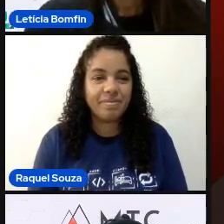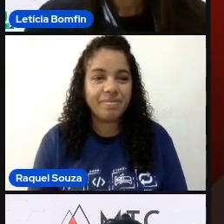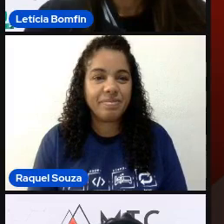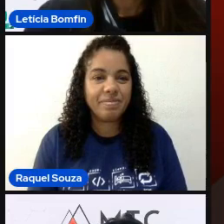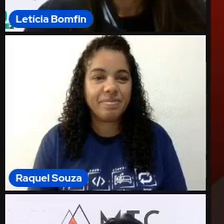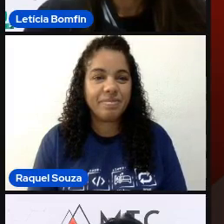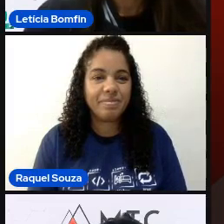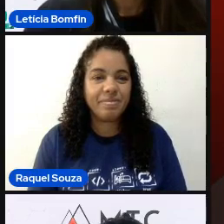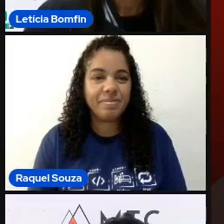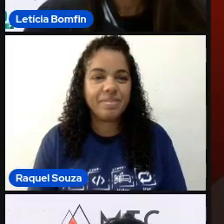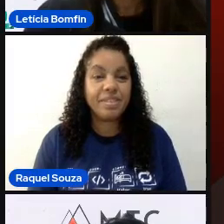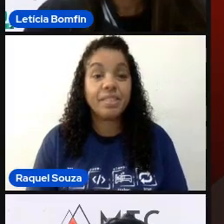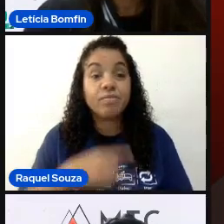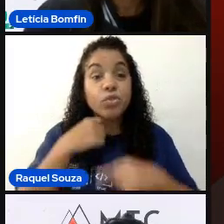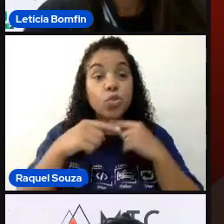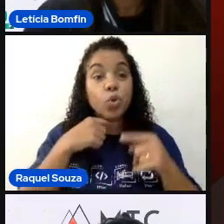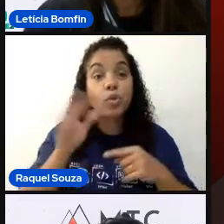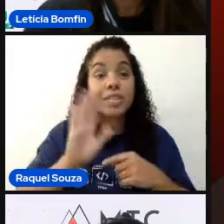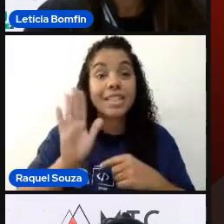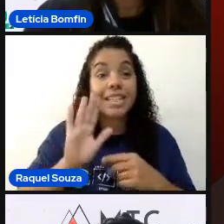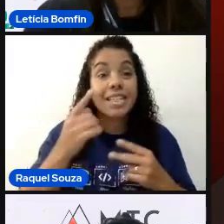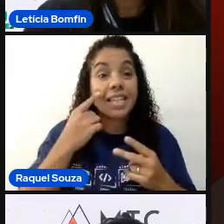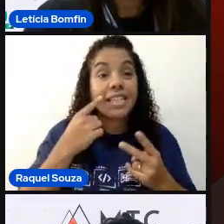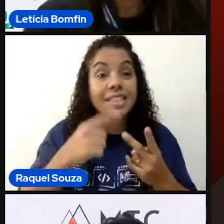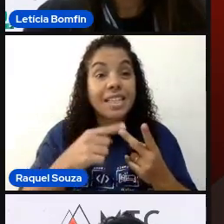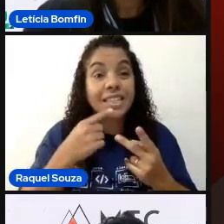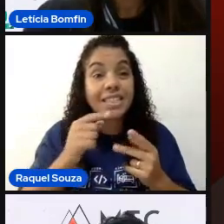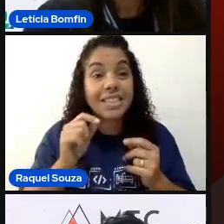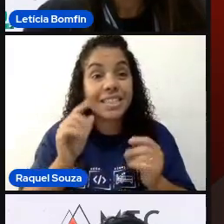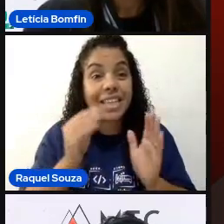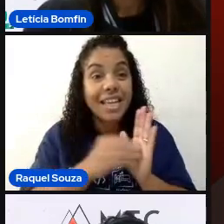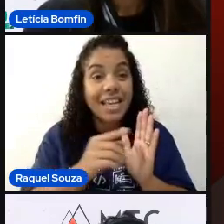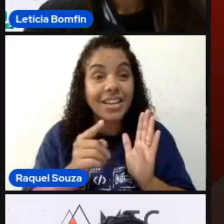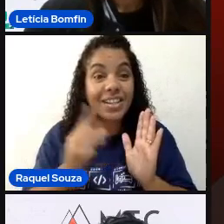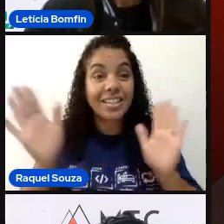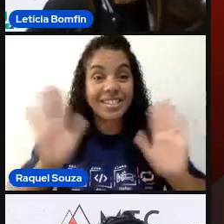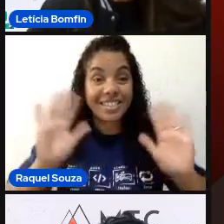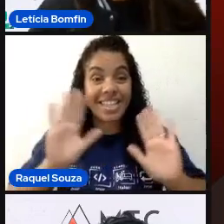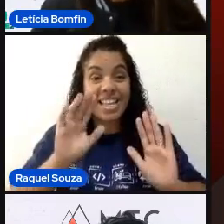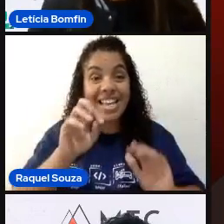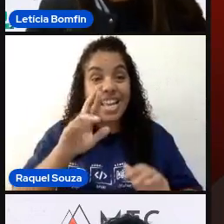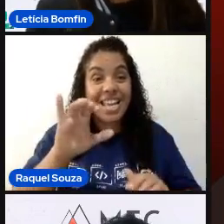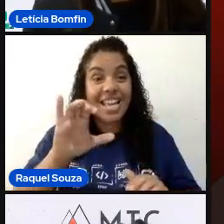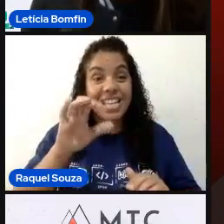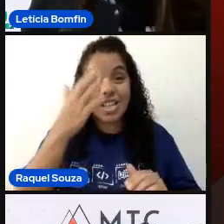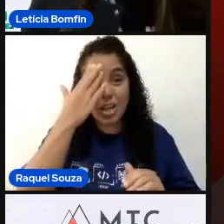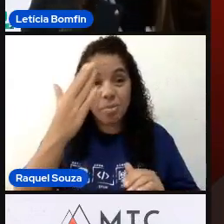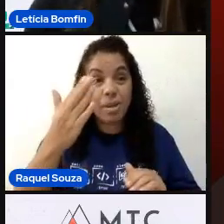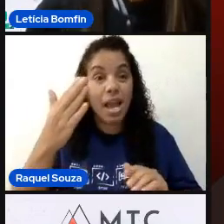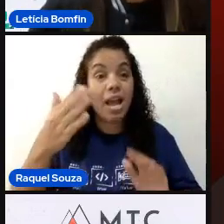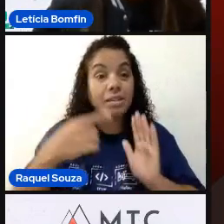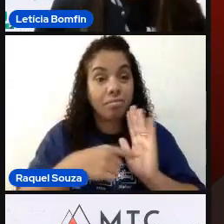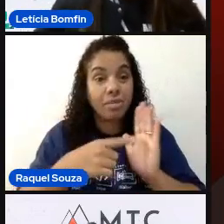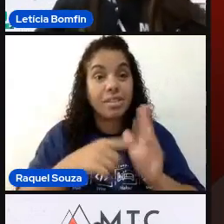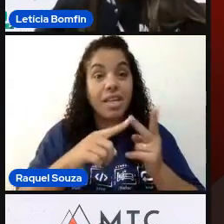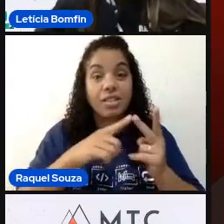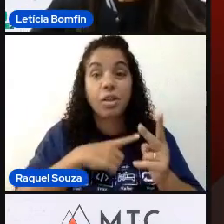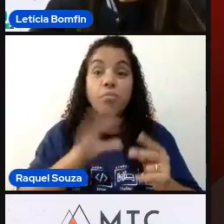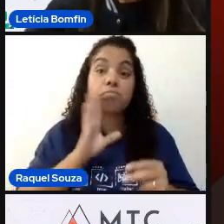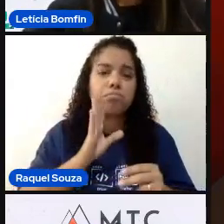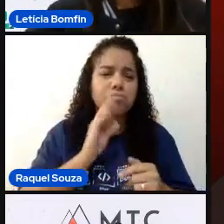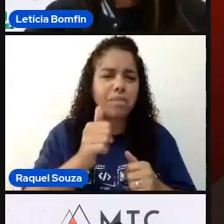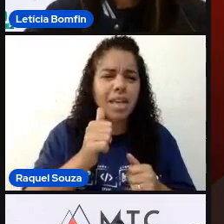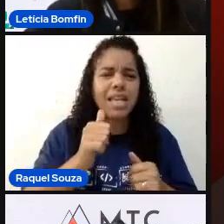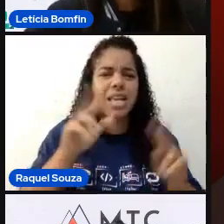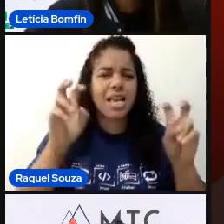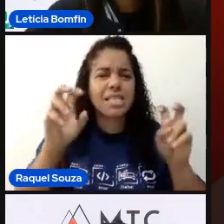Tem alguma dúvida? Tem alguma estar indicado aqui a página. Ô, Eric, muito obrigada pela sua apresentação. Bem legal. Acho que um assunto